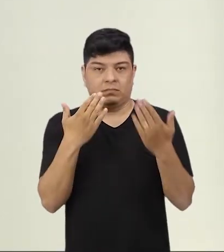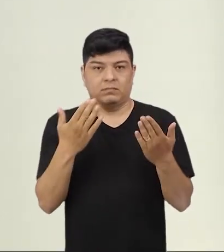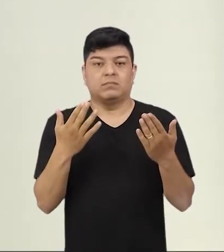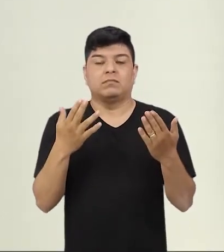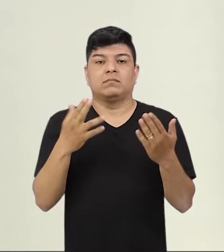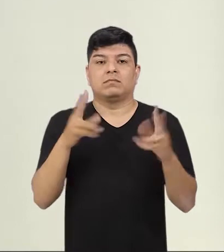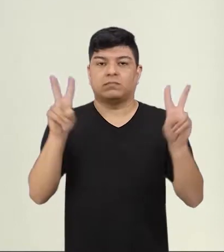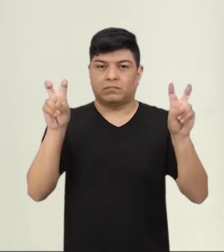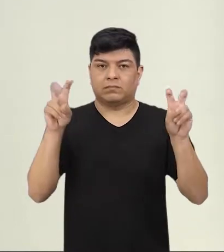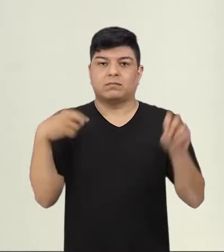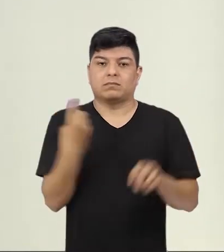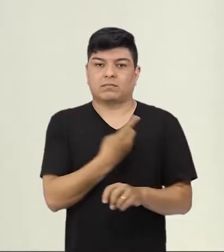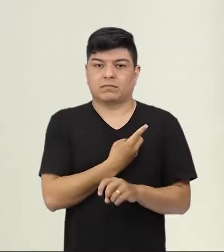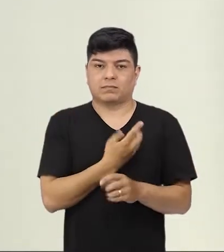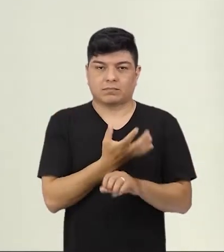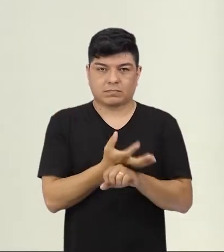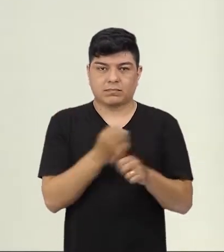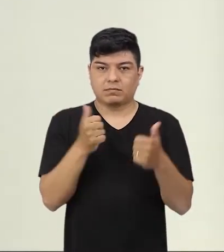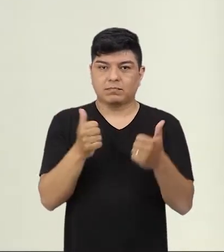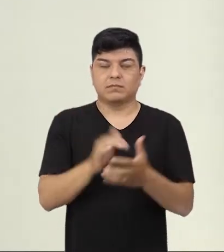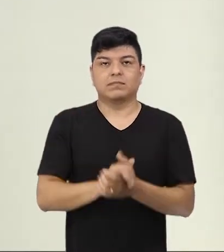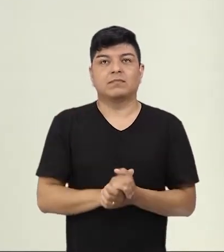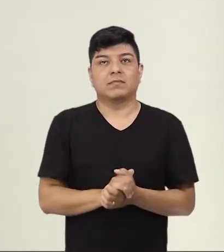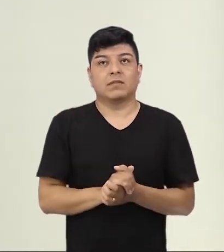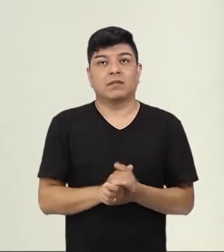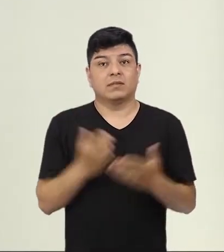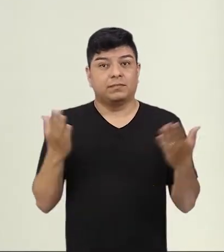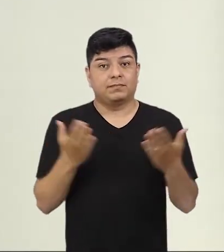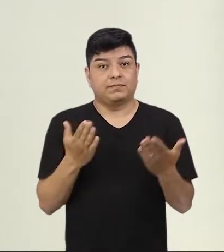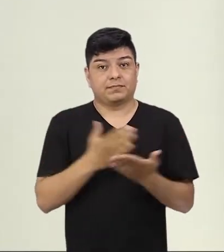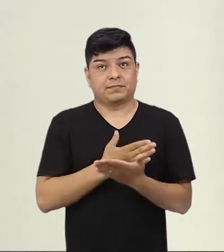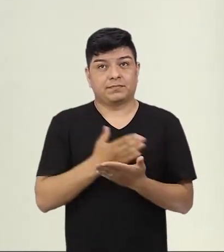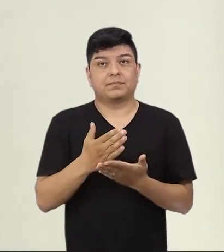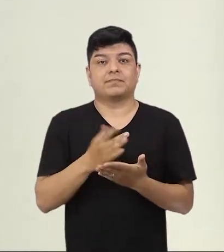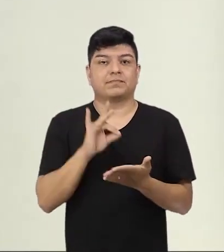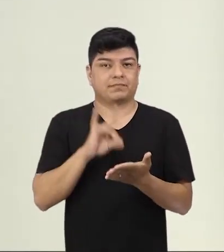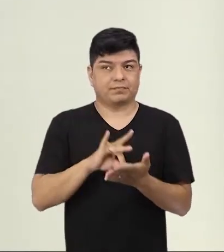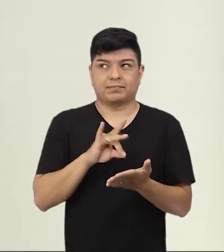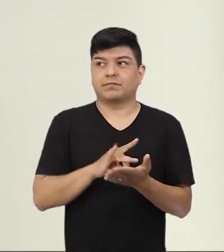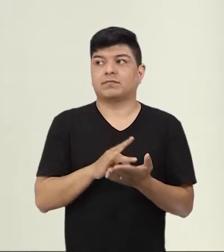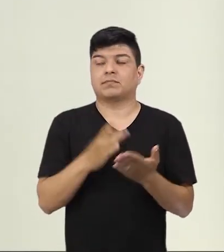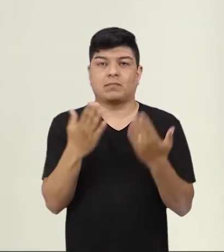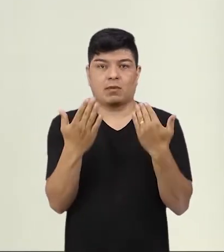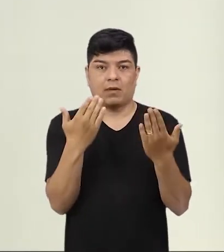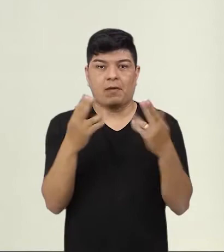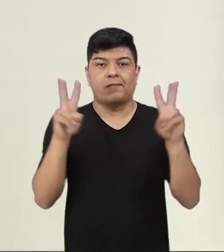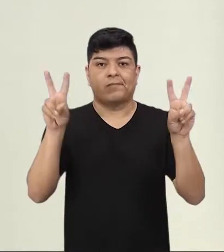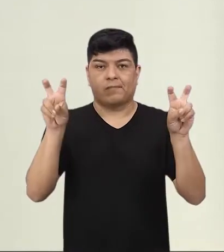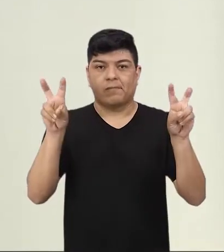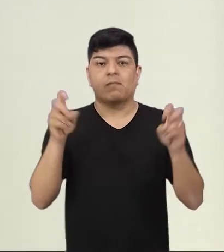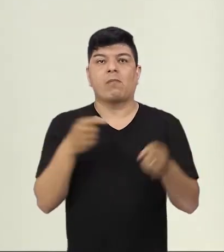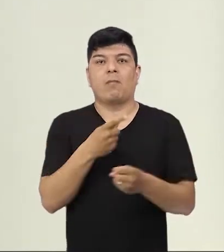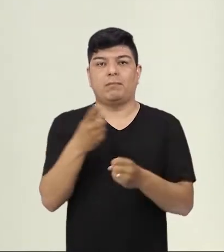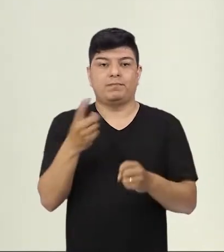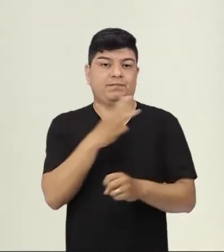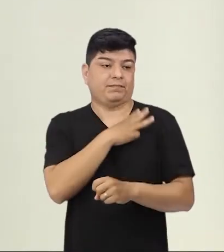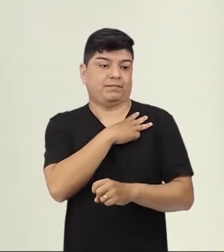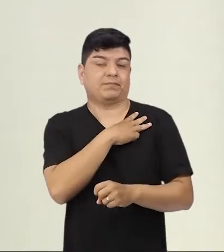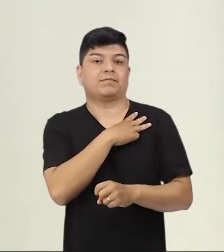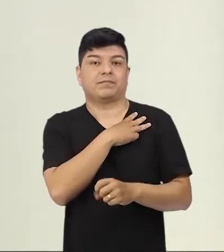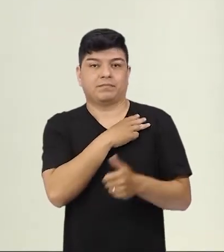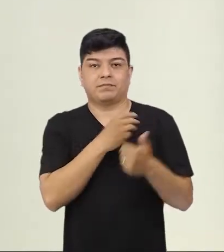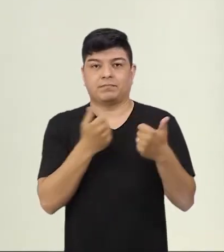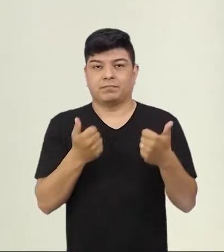assuntos da nossa disciplina. Bom, hoje nós vamos começar de fato a discutir os temas referentes à terceira